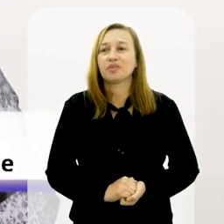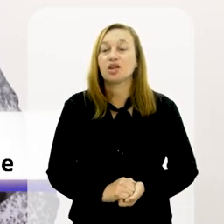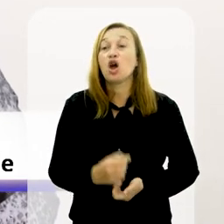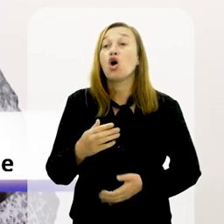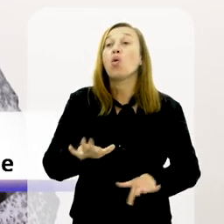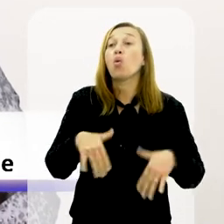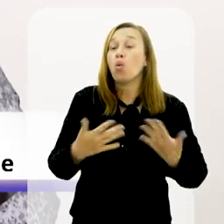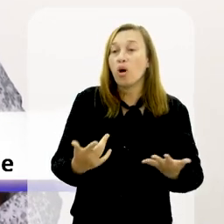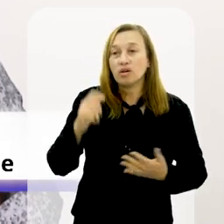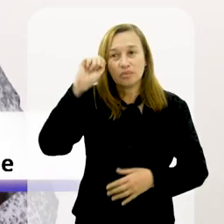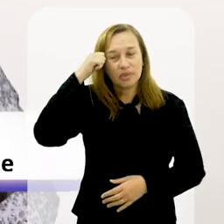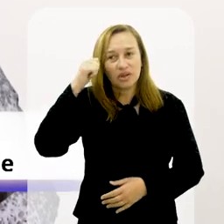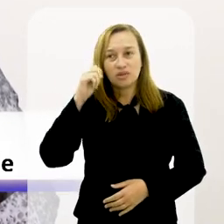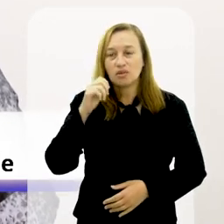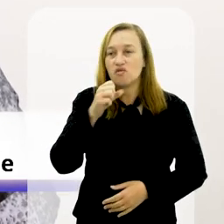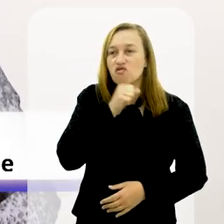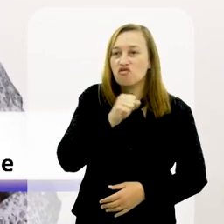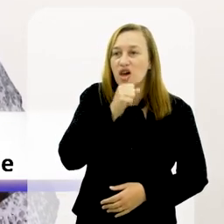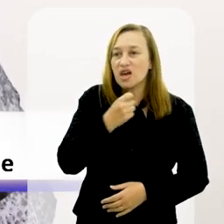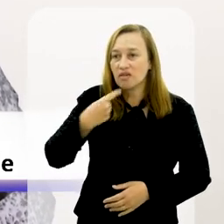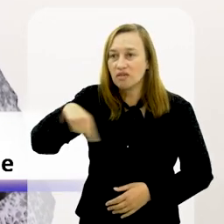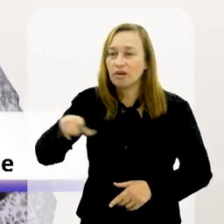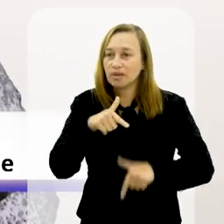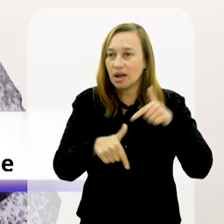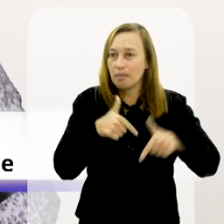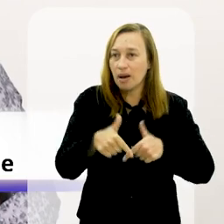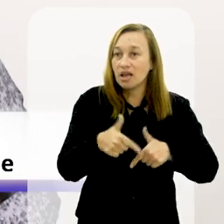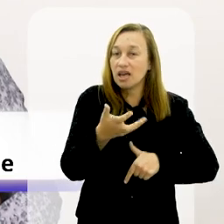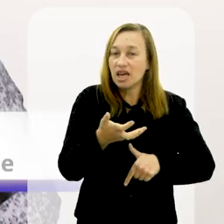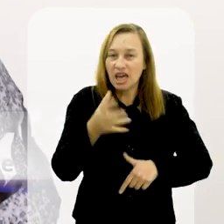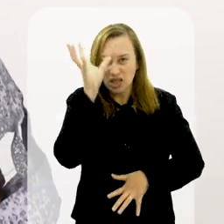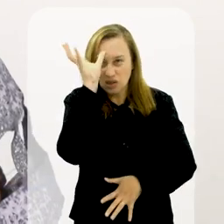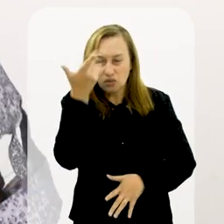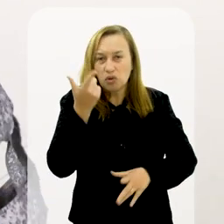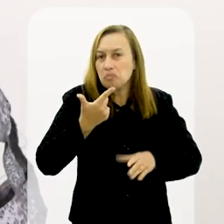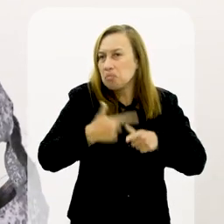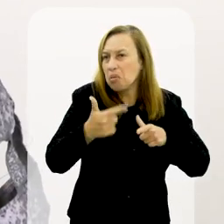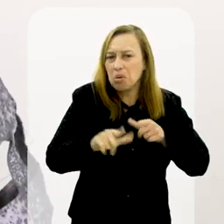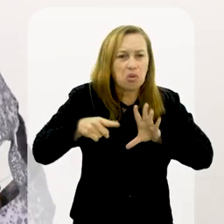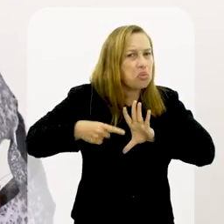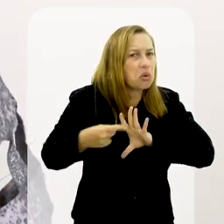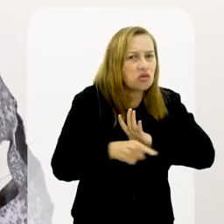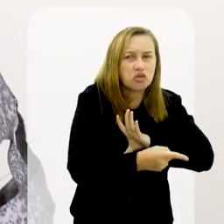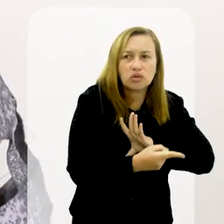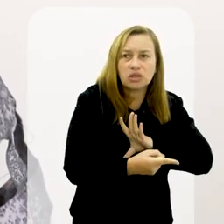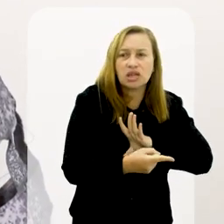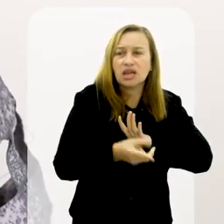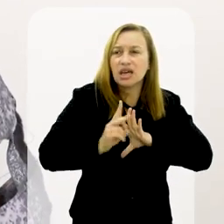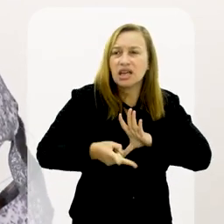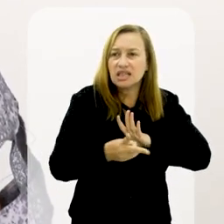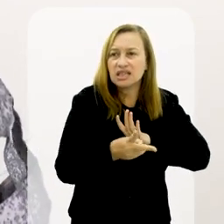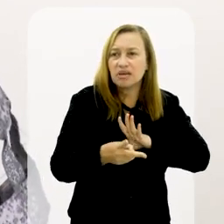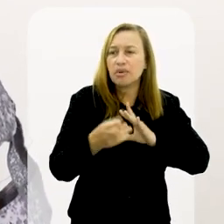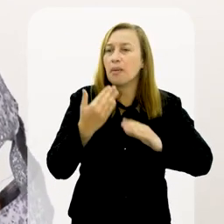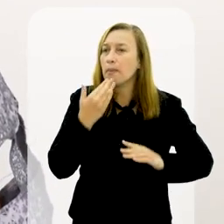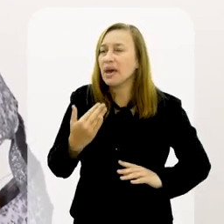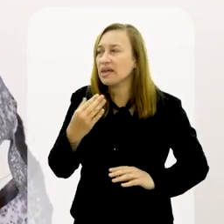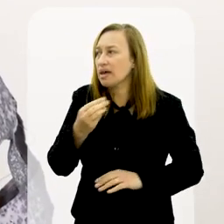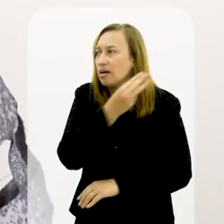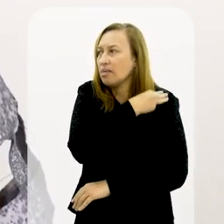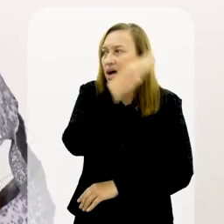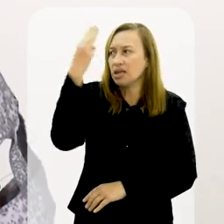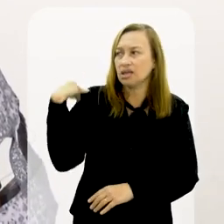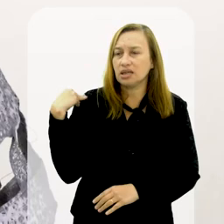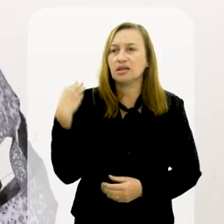Quando o Preto Velho, que trabalha comigo, o Pai Benedito de Angola, ele quer resolver uma questão muito profunda, ele sempre roga a